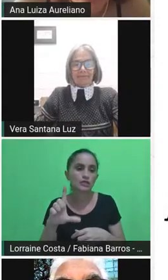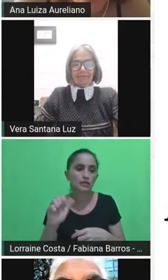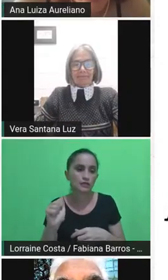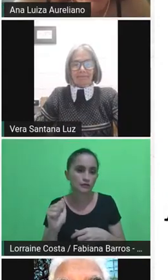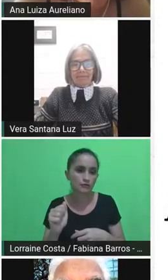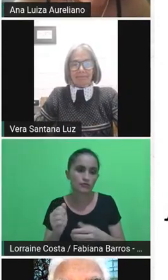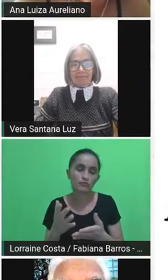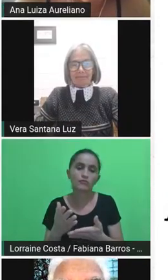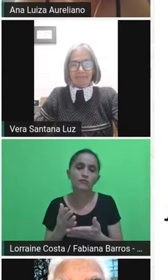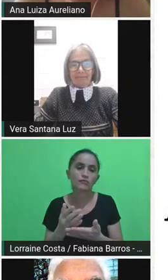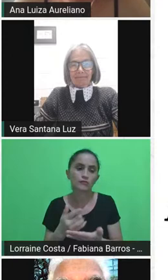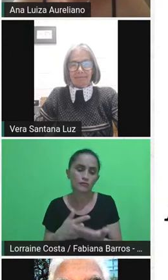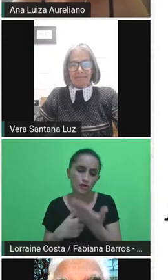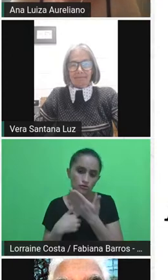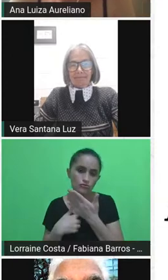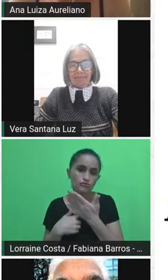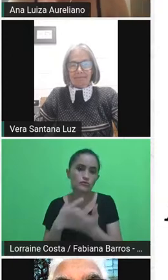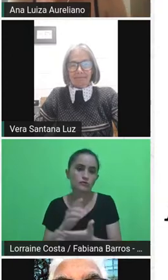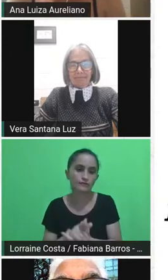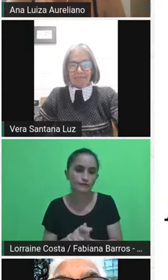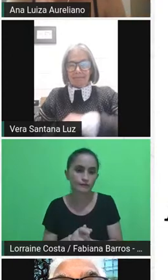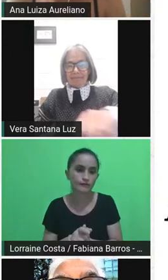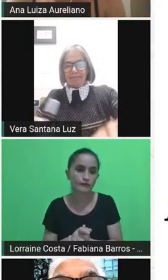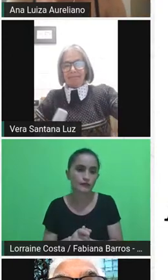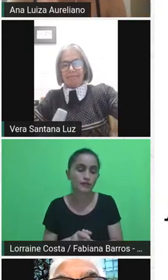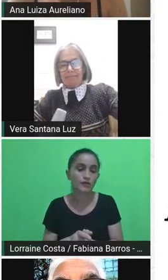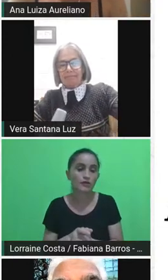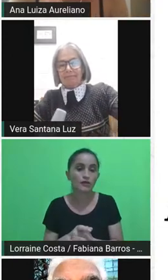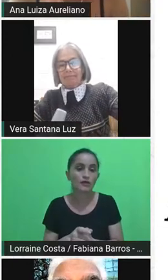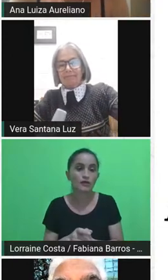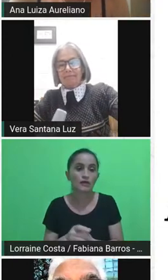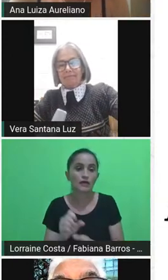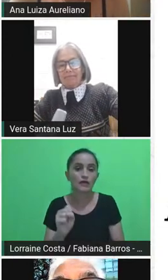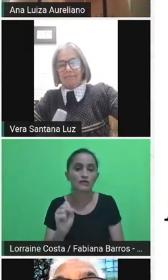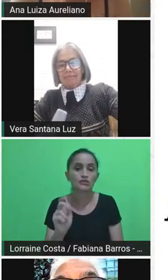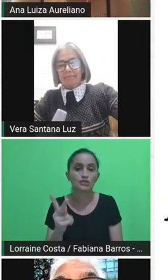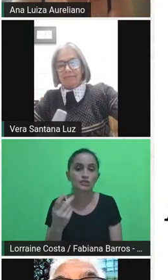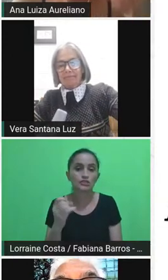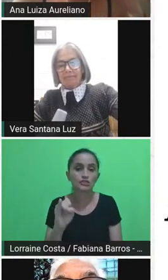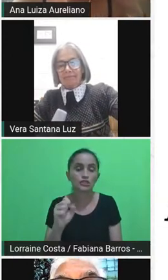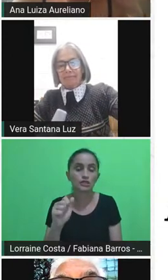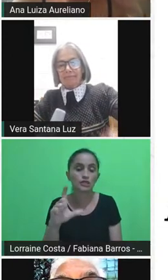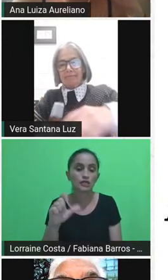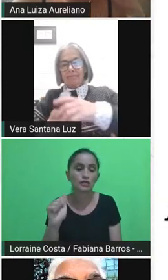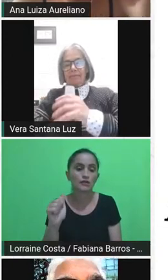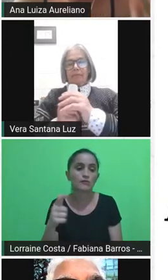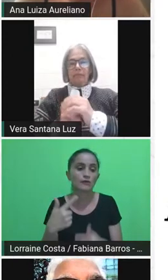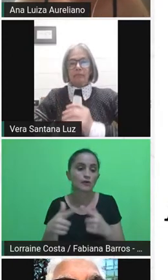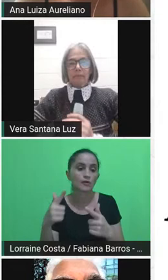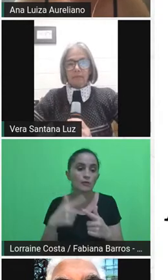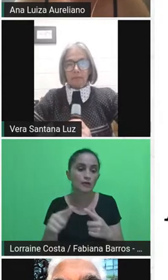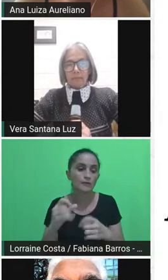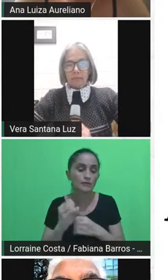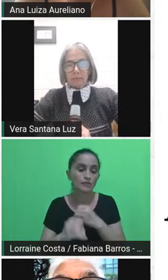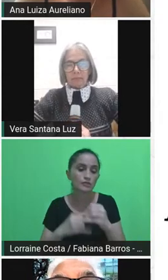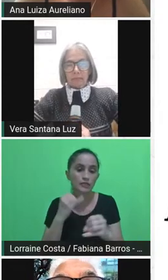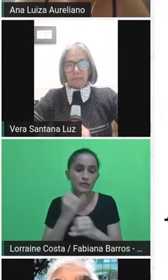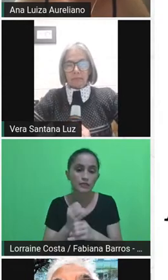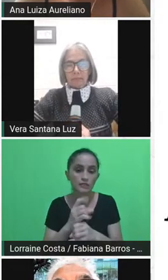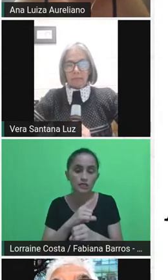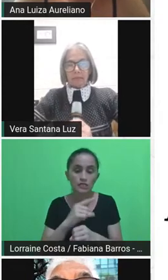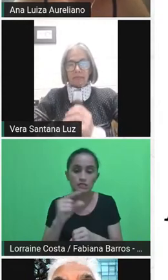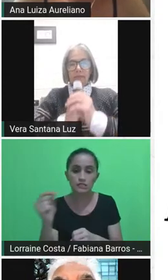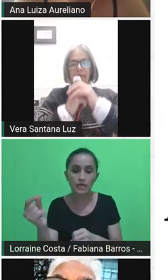Professor, a Sheila está com um problema na conexão. Ela saiu e está tentando entrar de